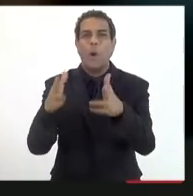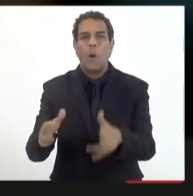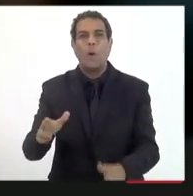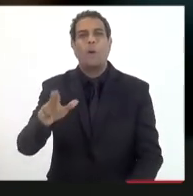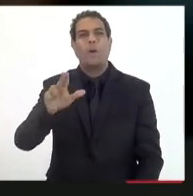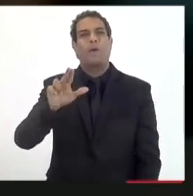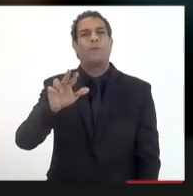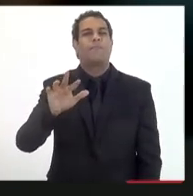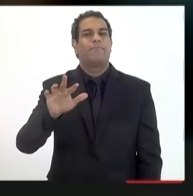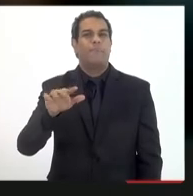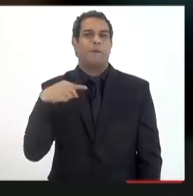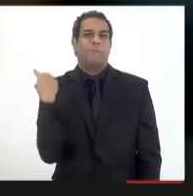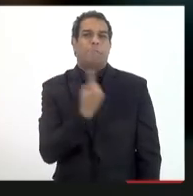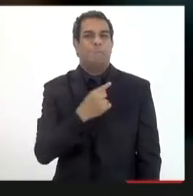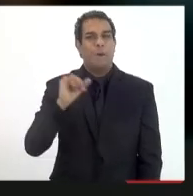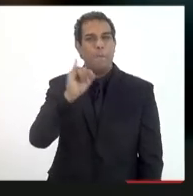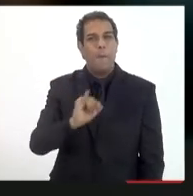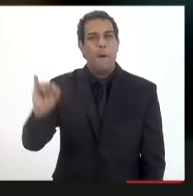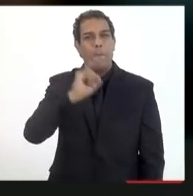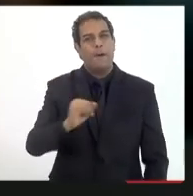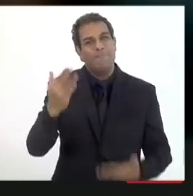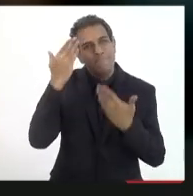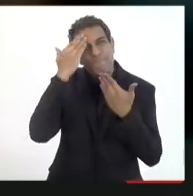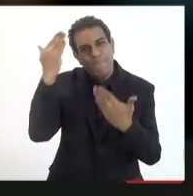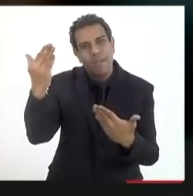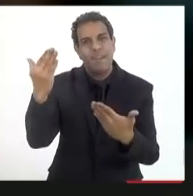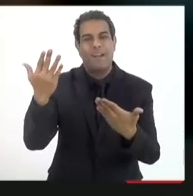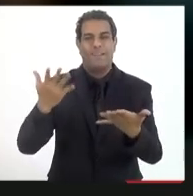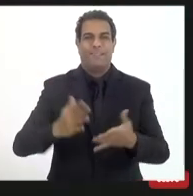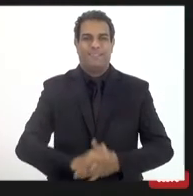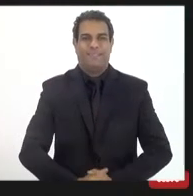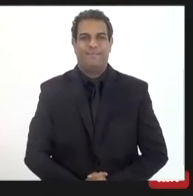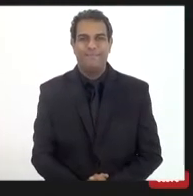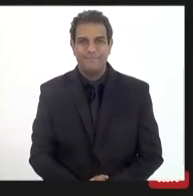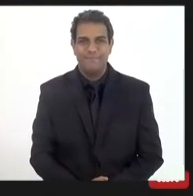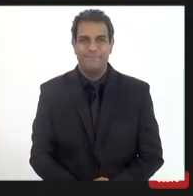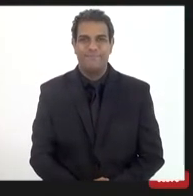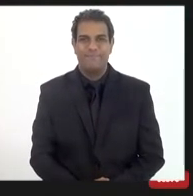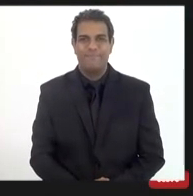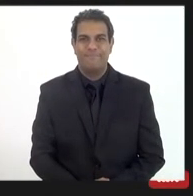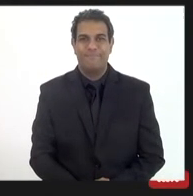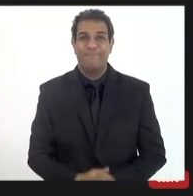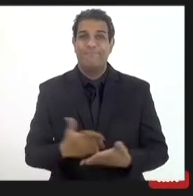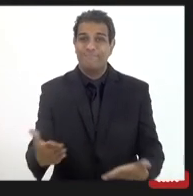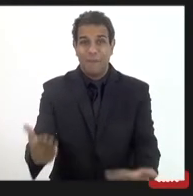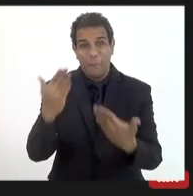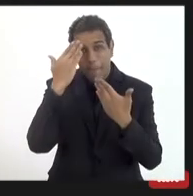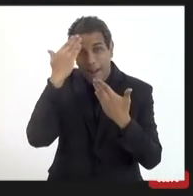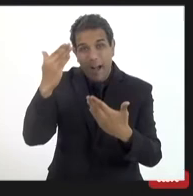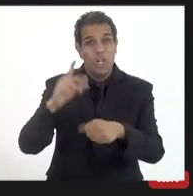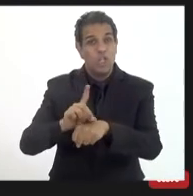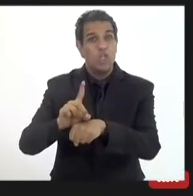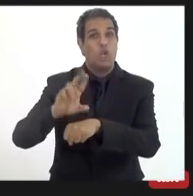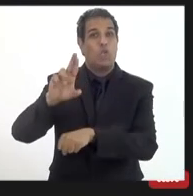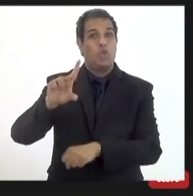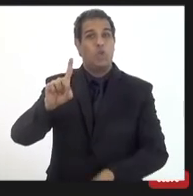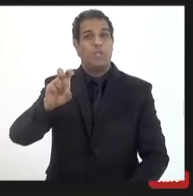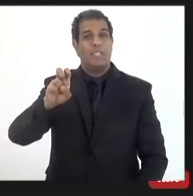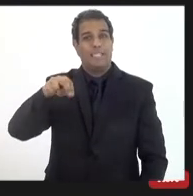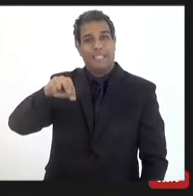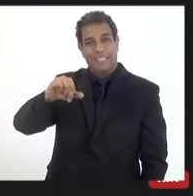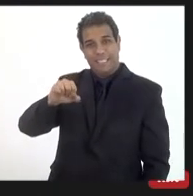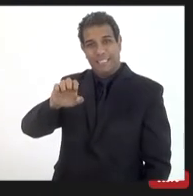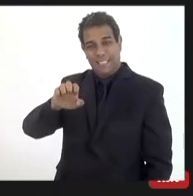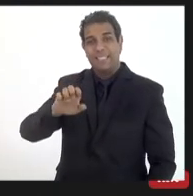seja importante muito obrigada pela atenção obrigado doutora Denise e só Gerson